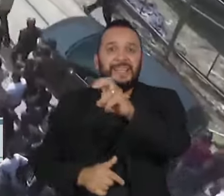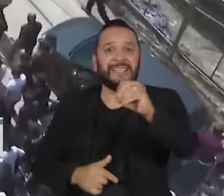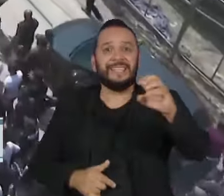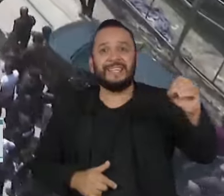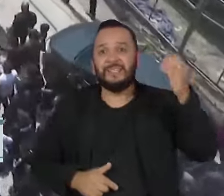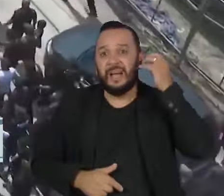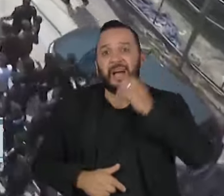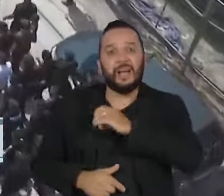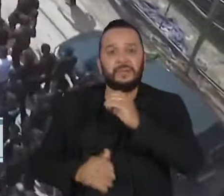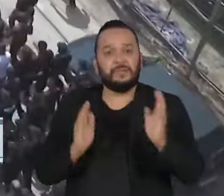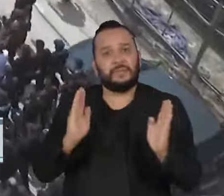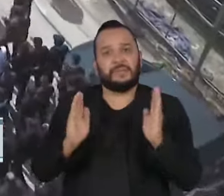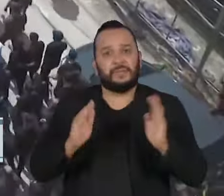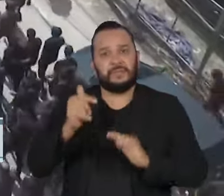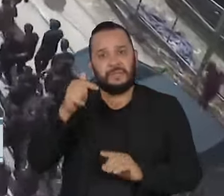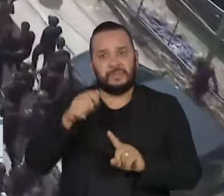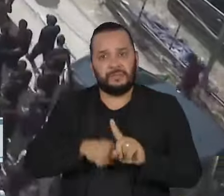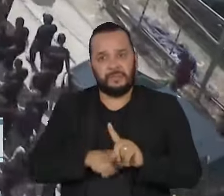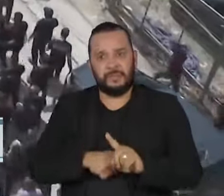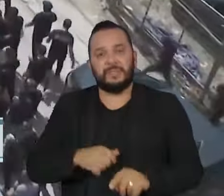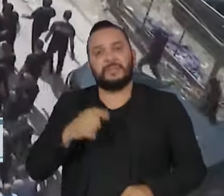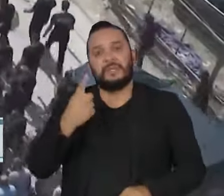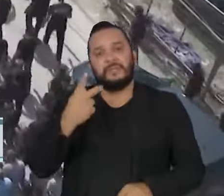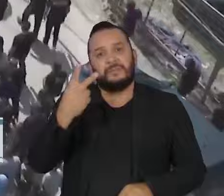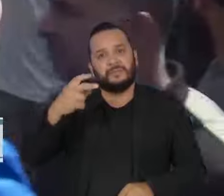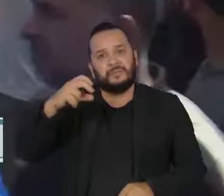meses. 129 eram crianças.